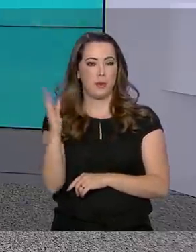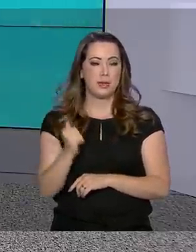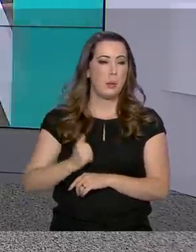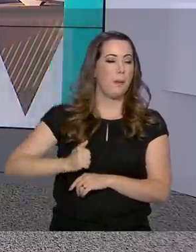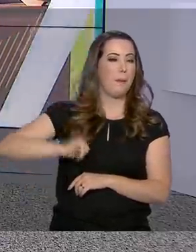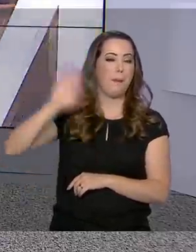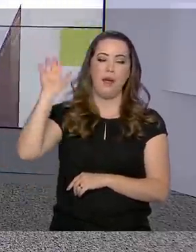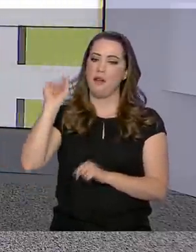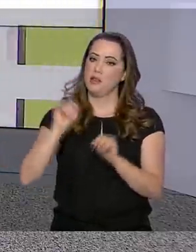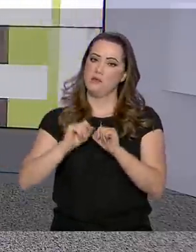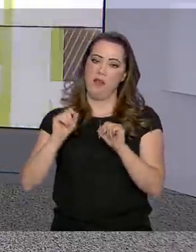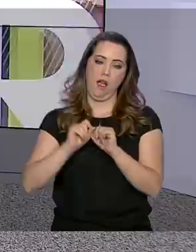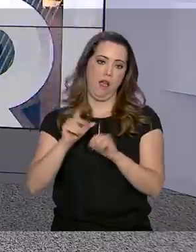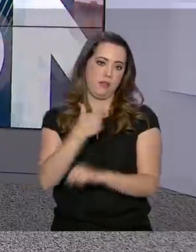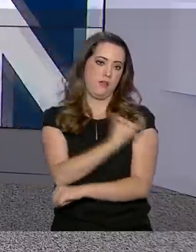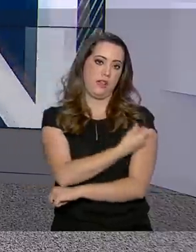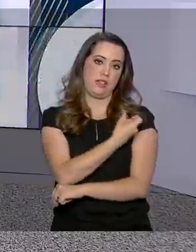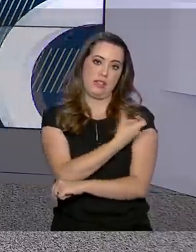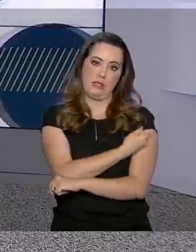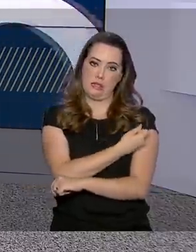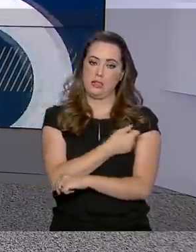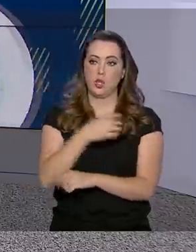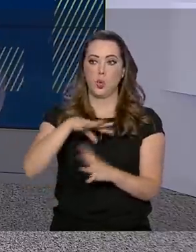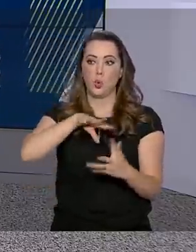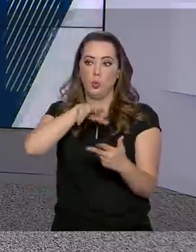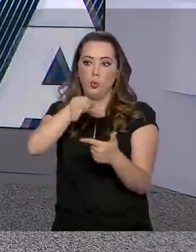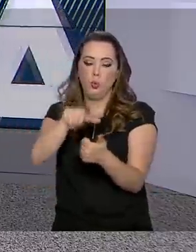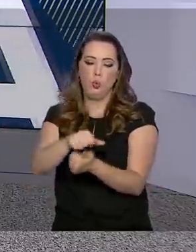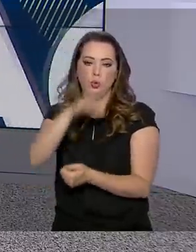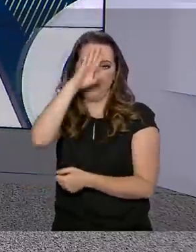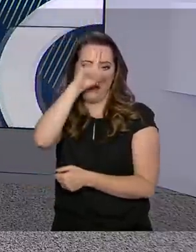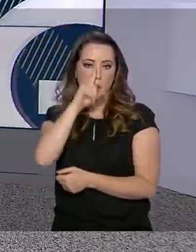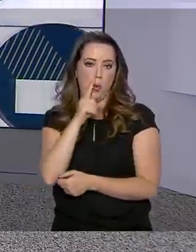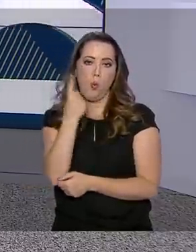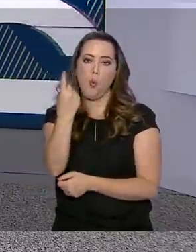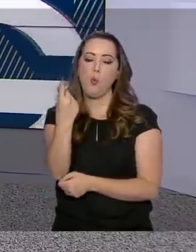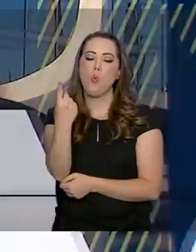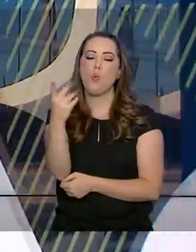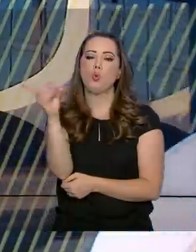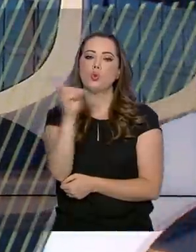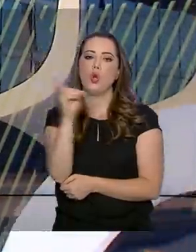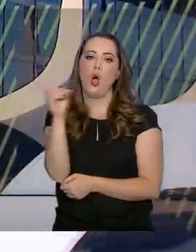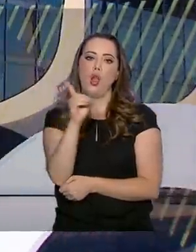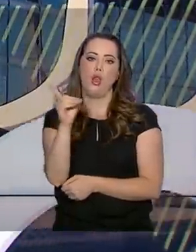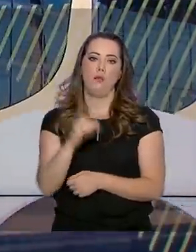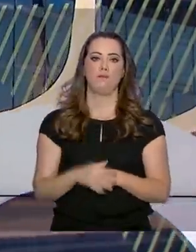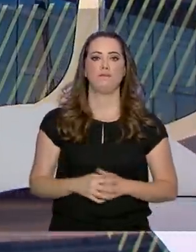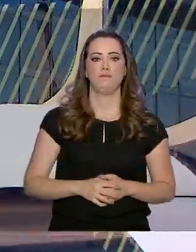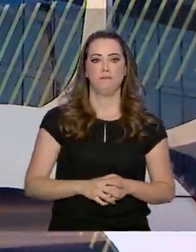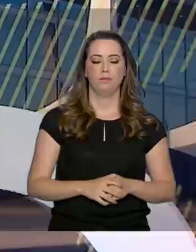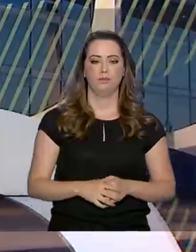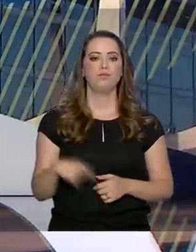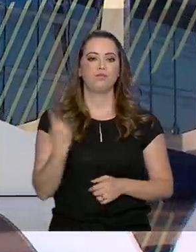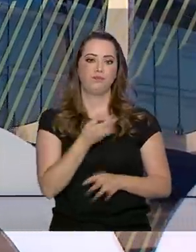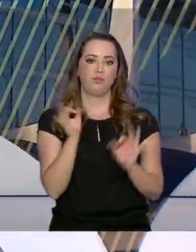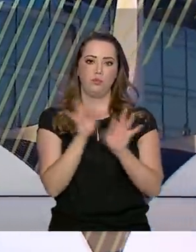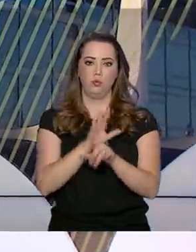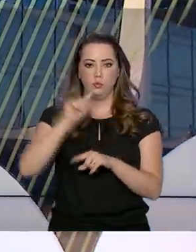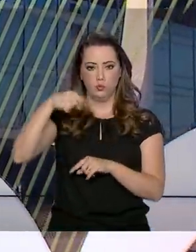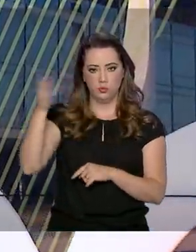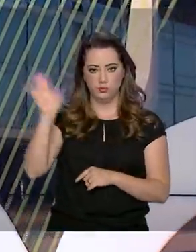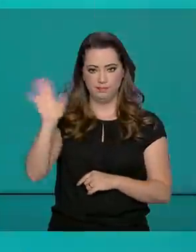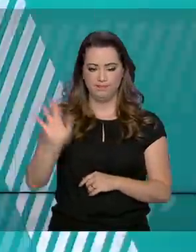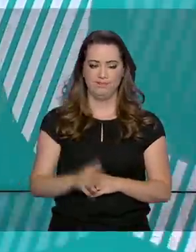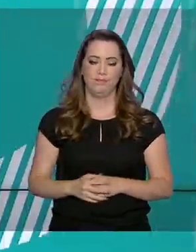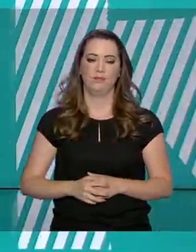amarela no mundo e com o menor preço, cerca de um dólar a dose. O governo agora fica por aqui. Nos vemos